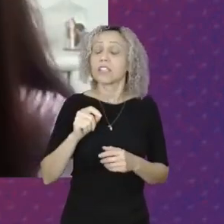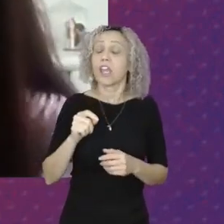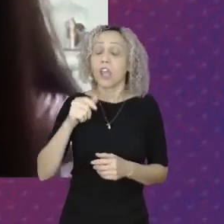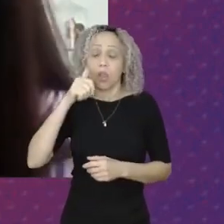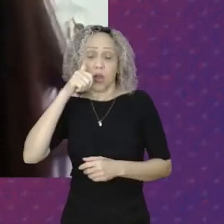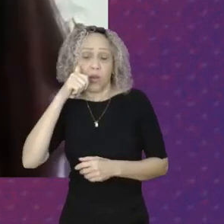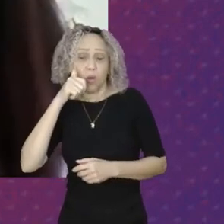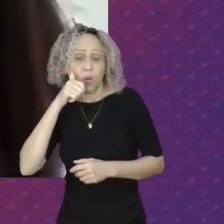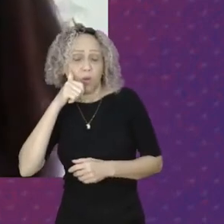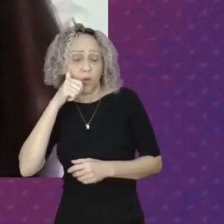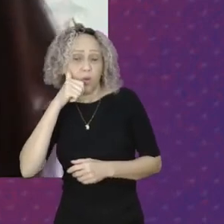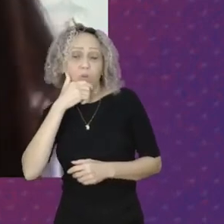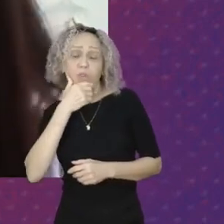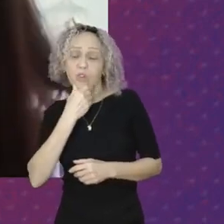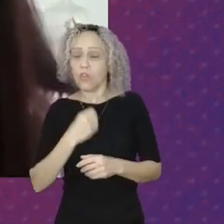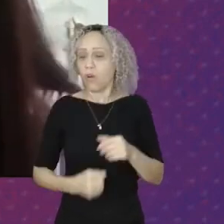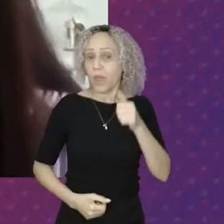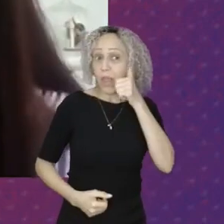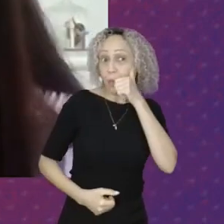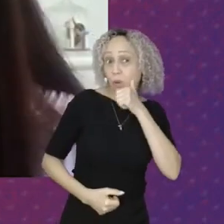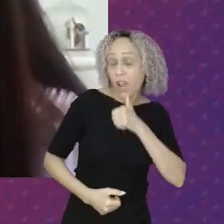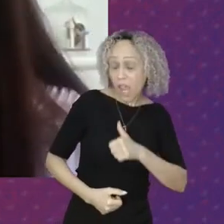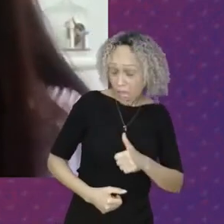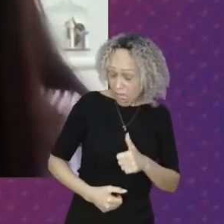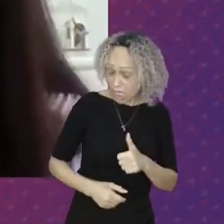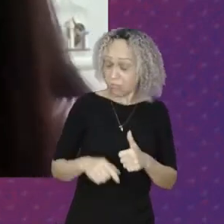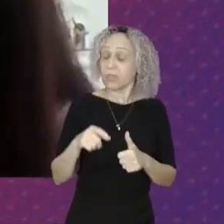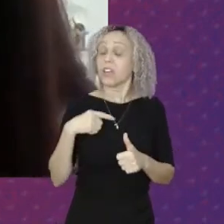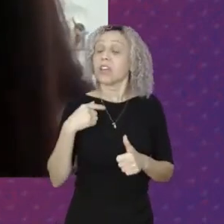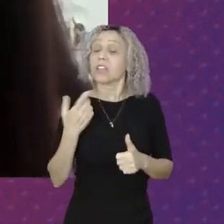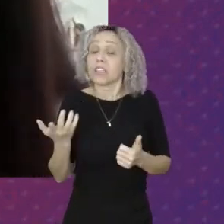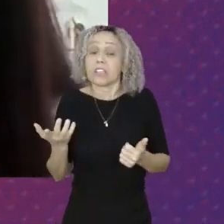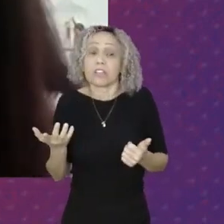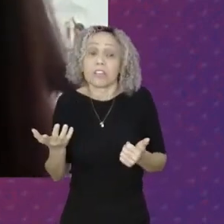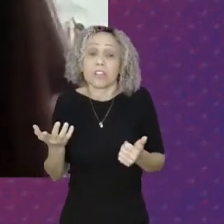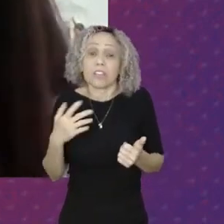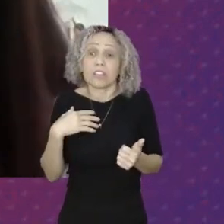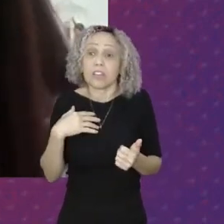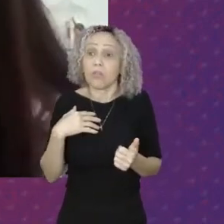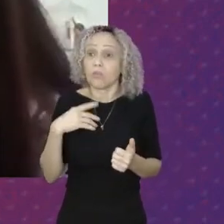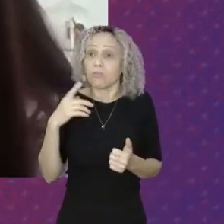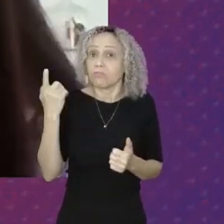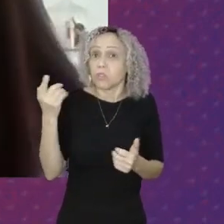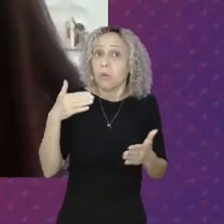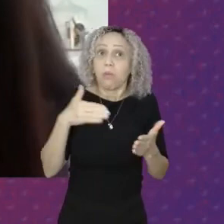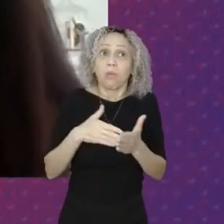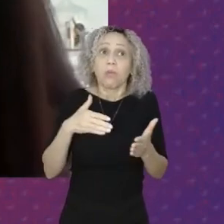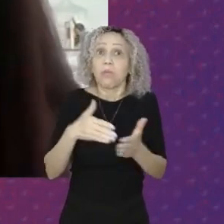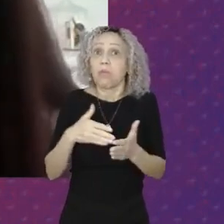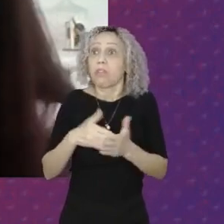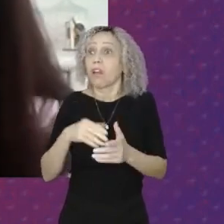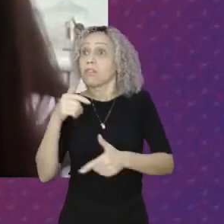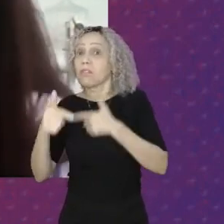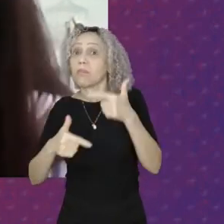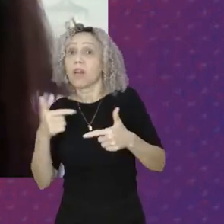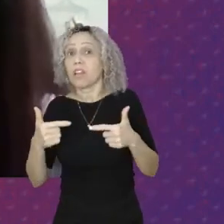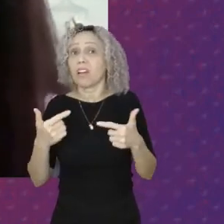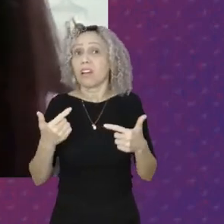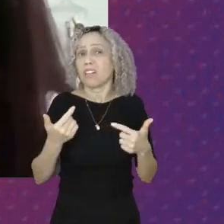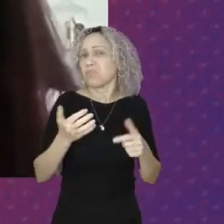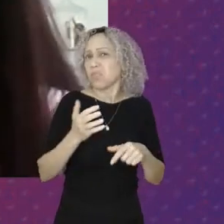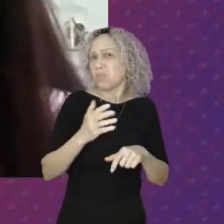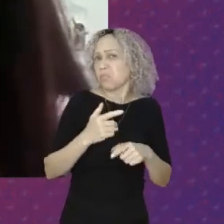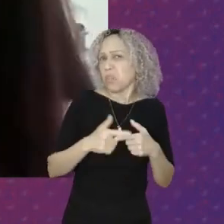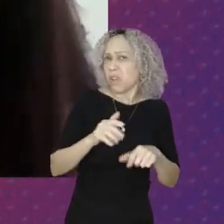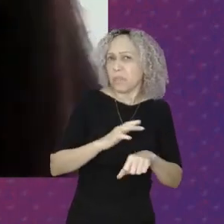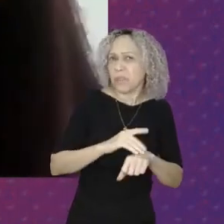incapacidade Laboral E aí as pessoas Não estão conseguindo Os segurados Eles não estão Conseguindo agendar As suas perícias Médicas